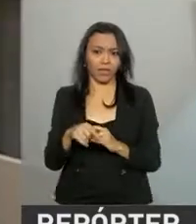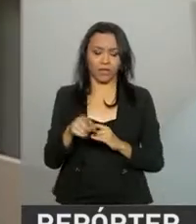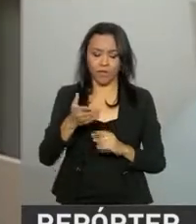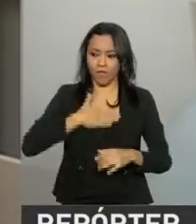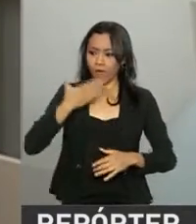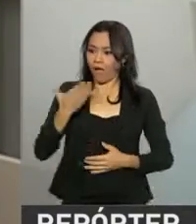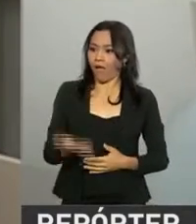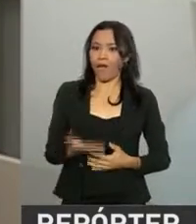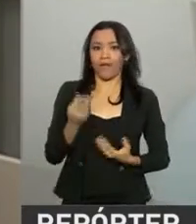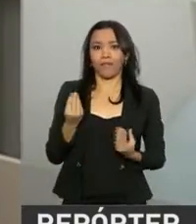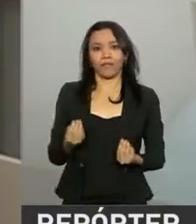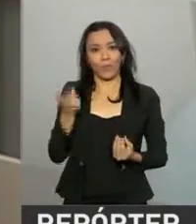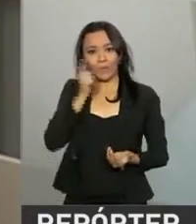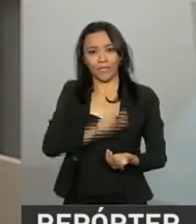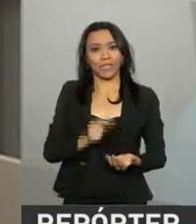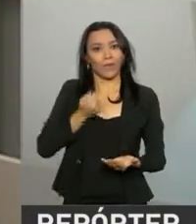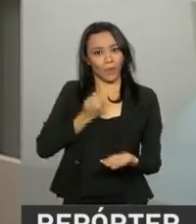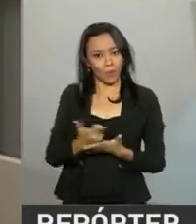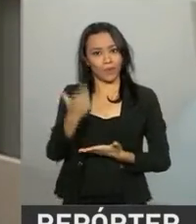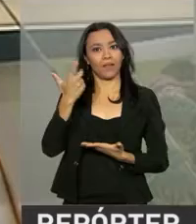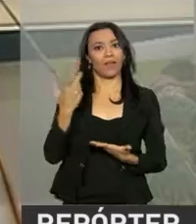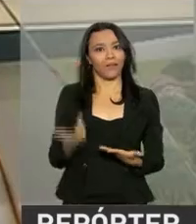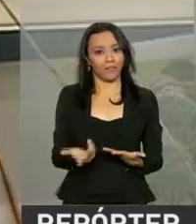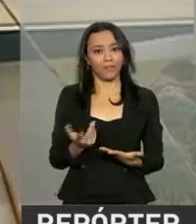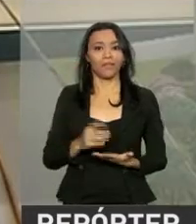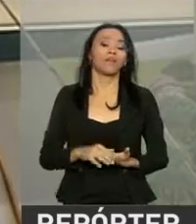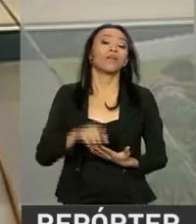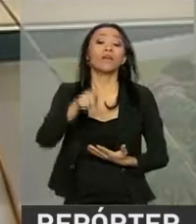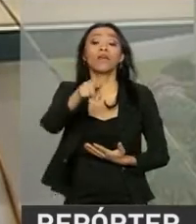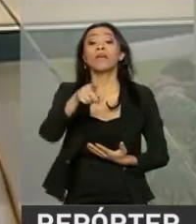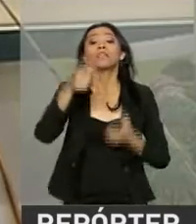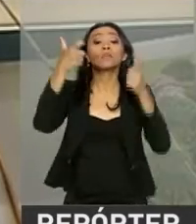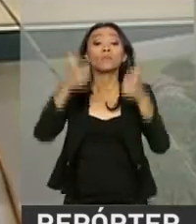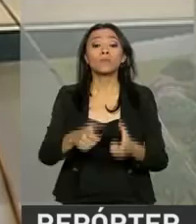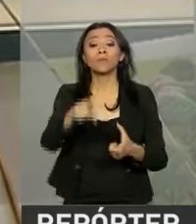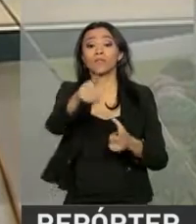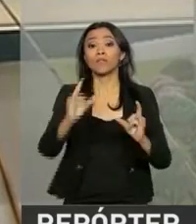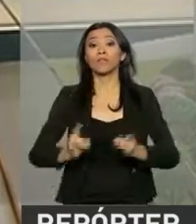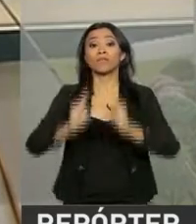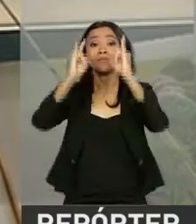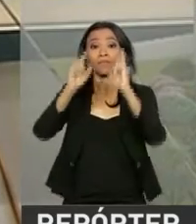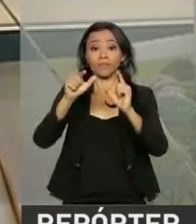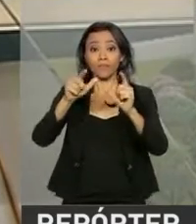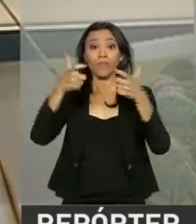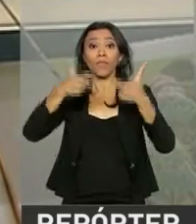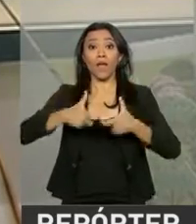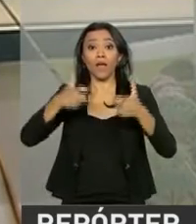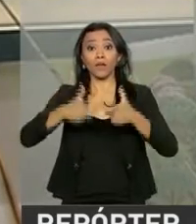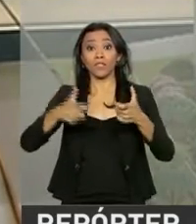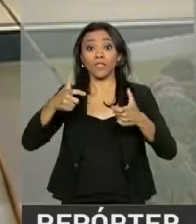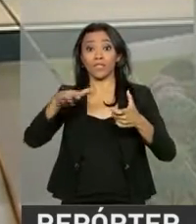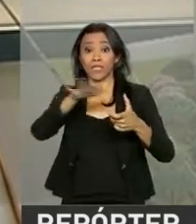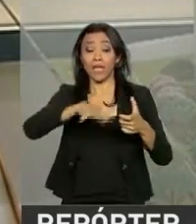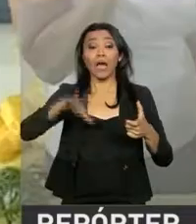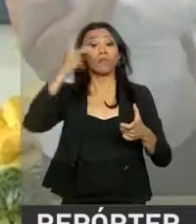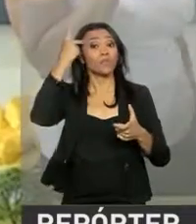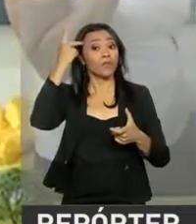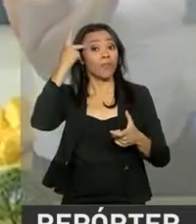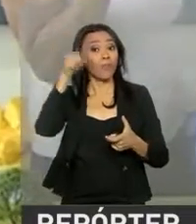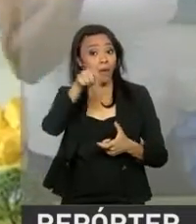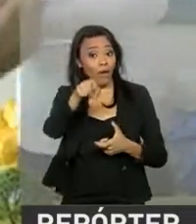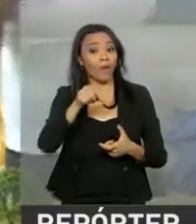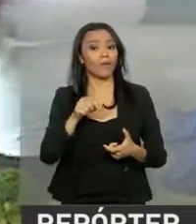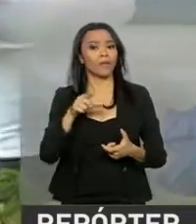surpreendendo. Tem bastante coisa, sim. O estande desse empreendimento, que fica na Zona Leste de São Paulo,